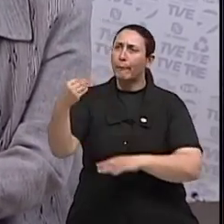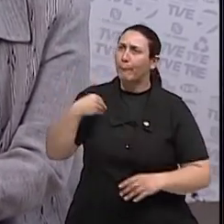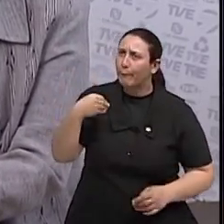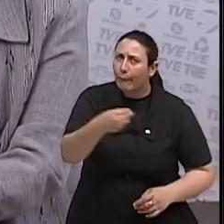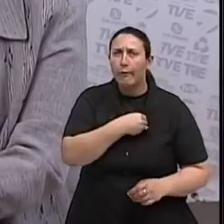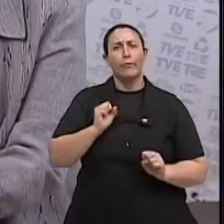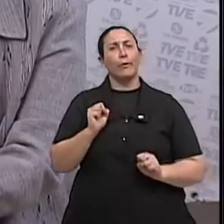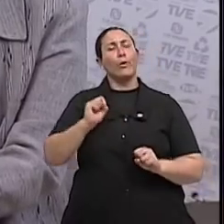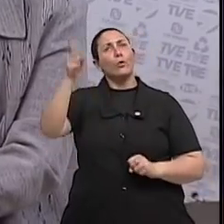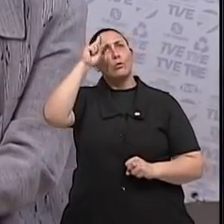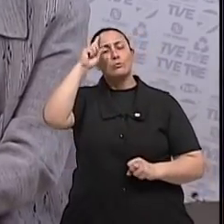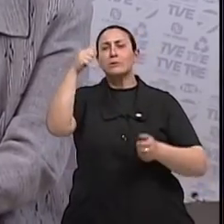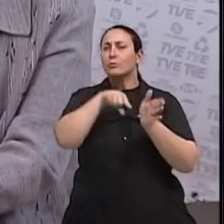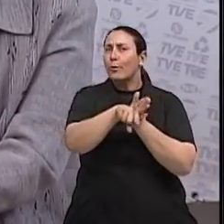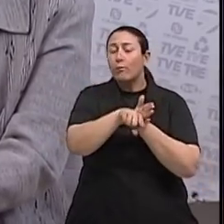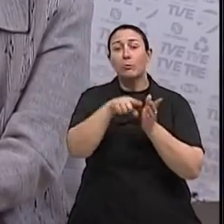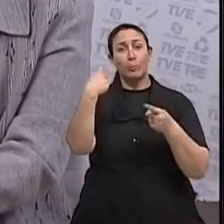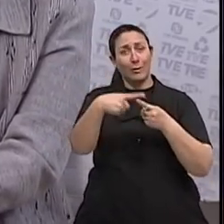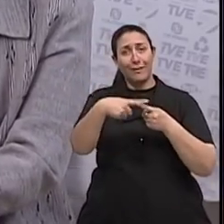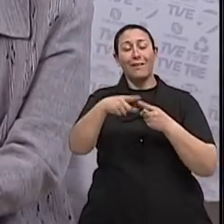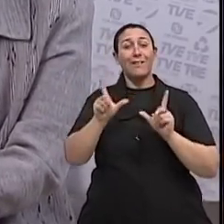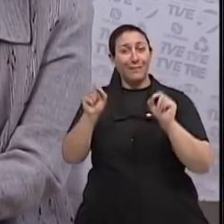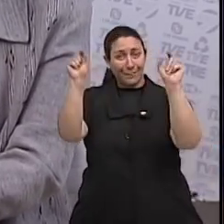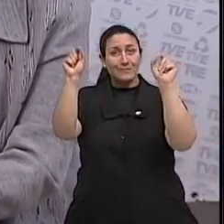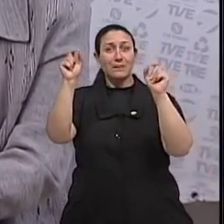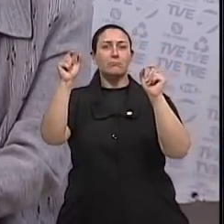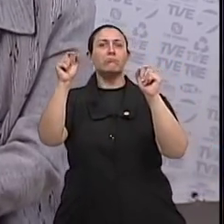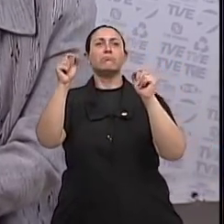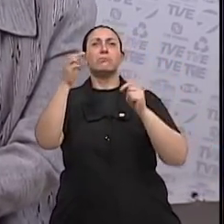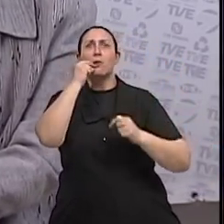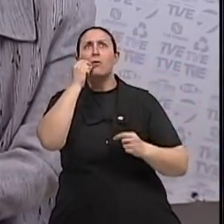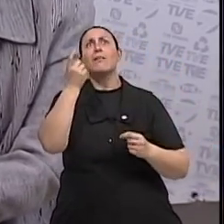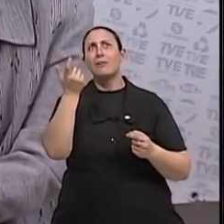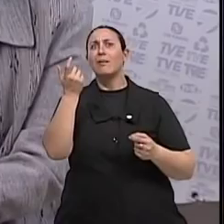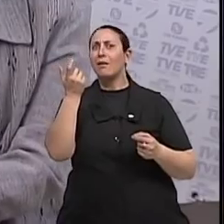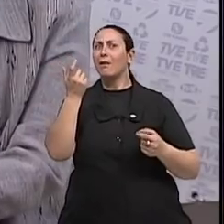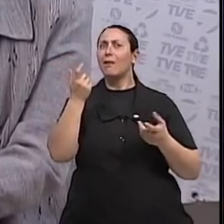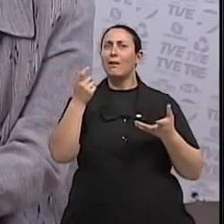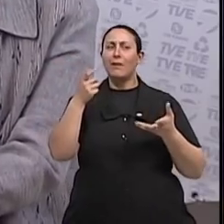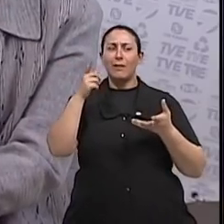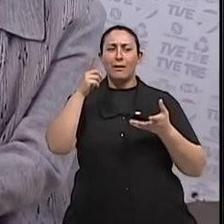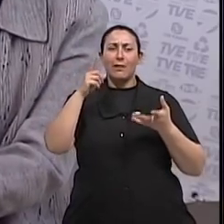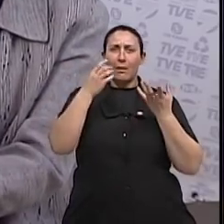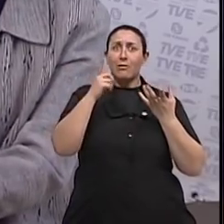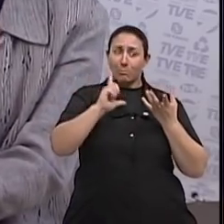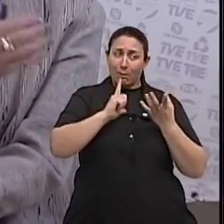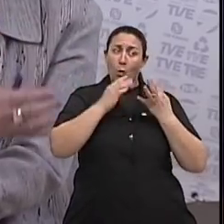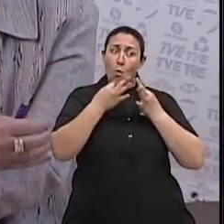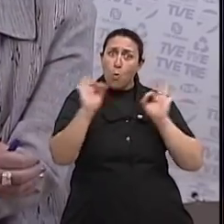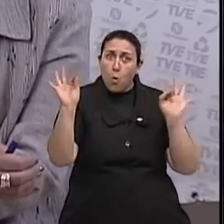importância do diagnóstico inicial de câncer de mama, isso também é muito pontuado, né? Ele é curável ser